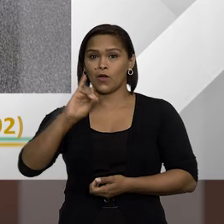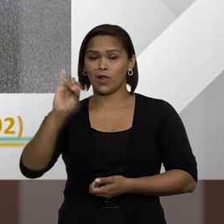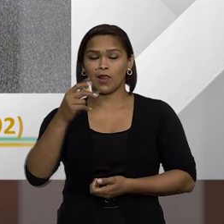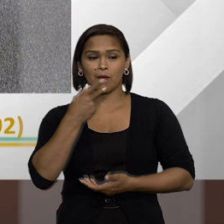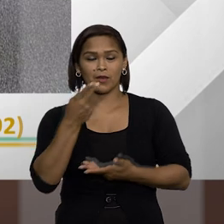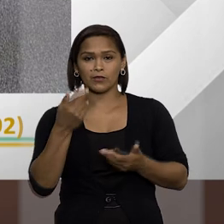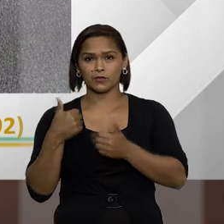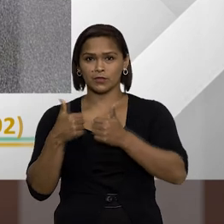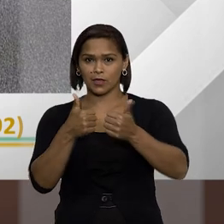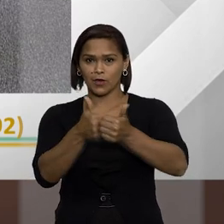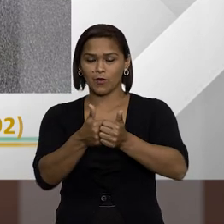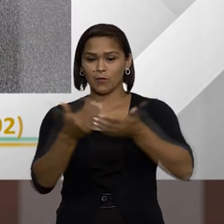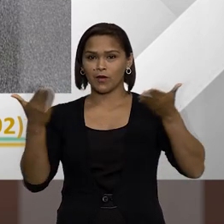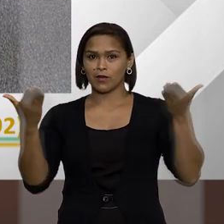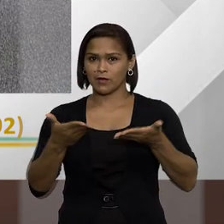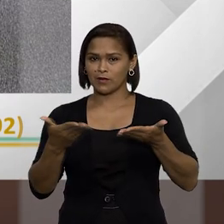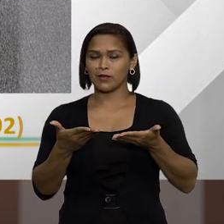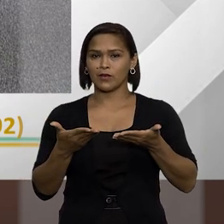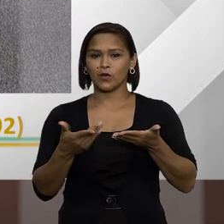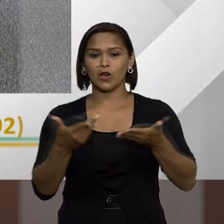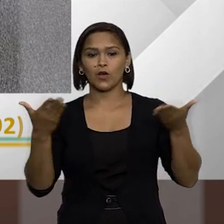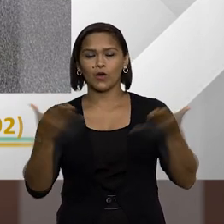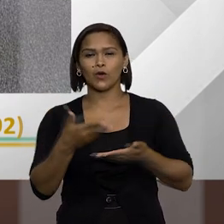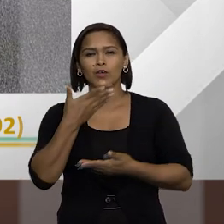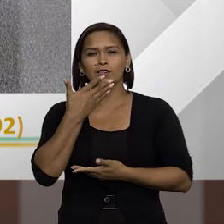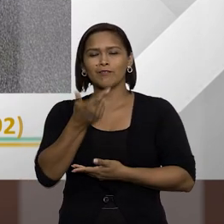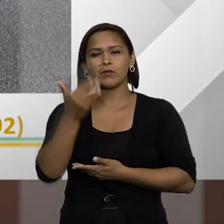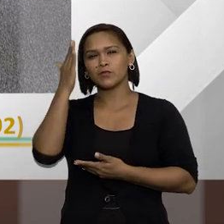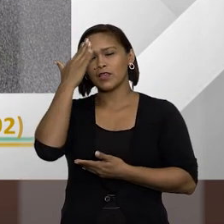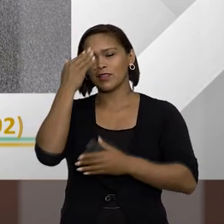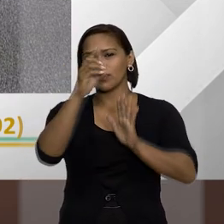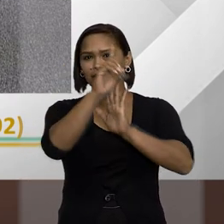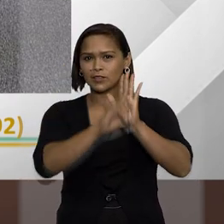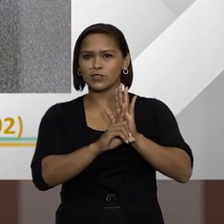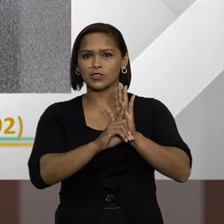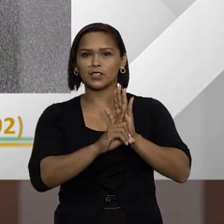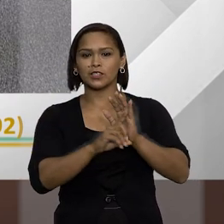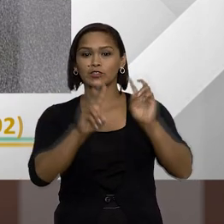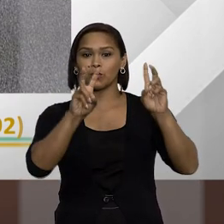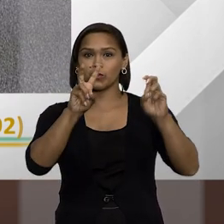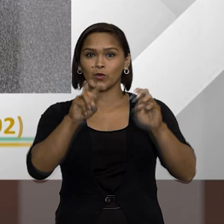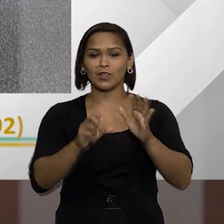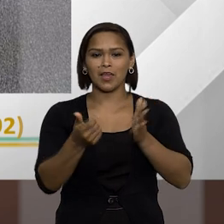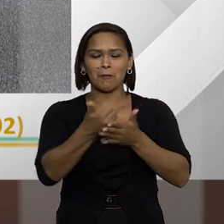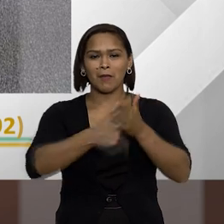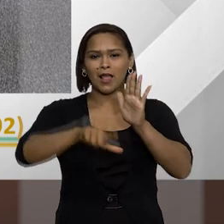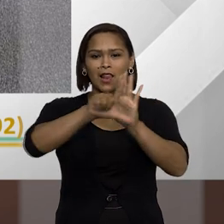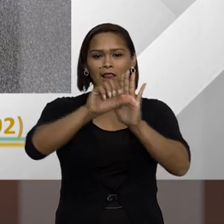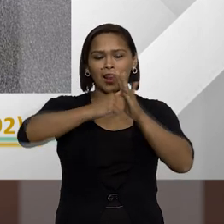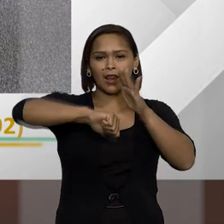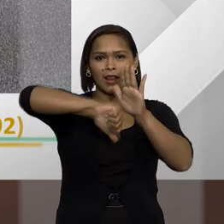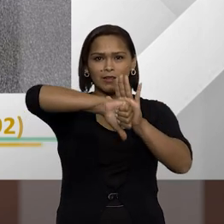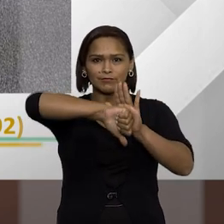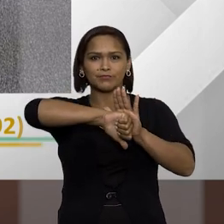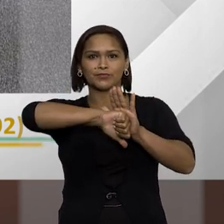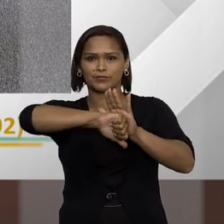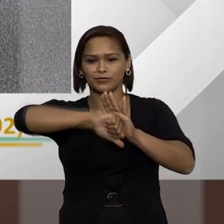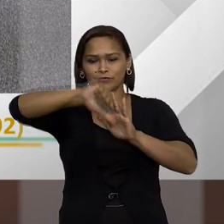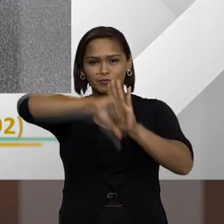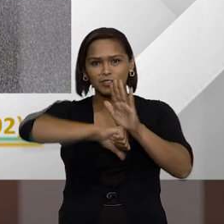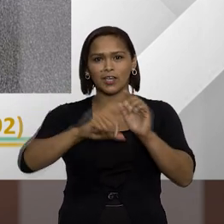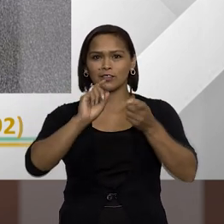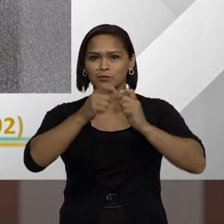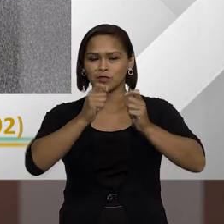Olá para você que nos acompanha a partir de agora. Hoje nós vamos entender direito sobre improbidade administrativa.